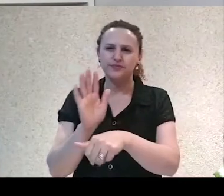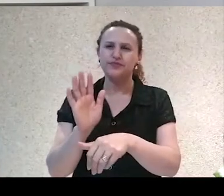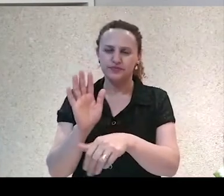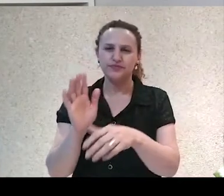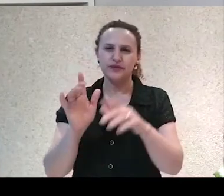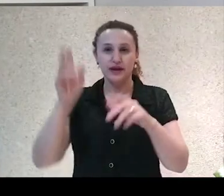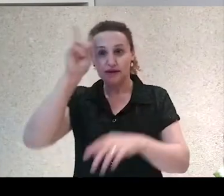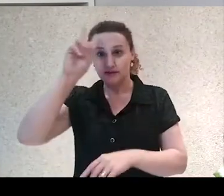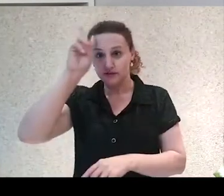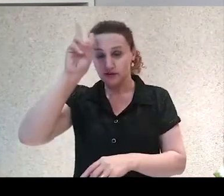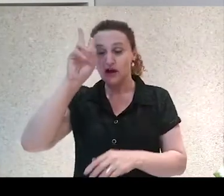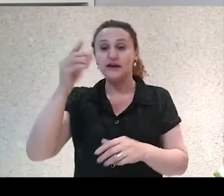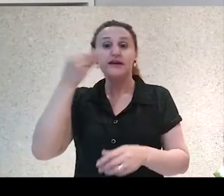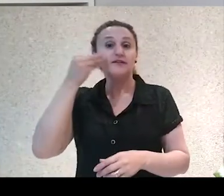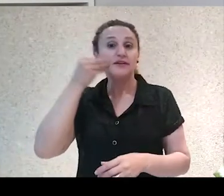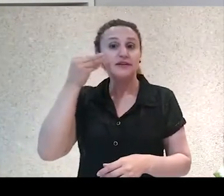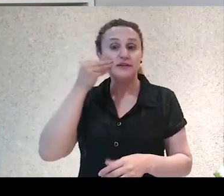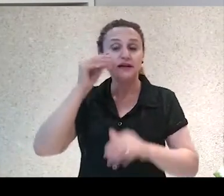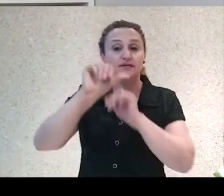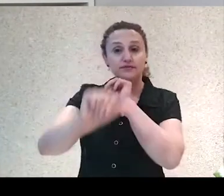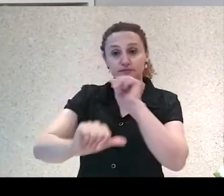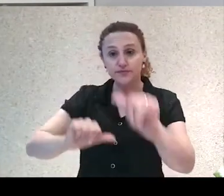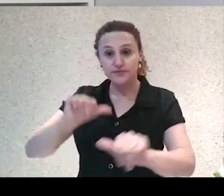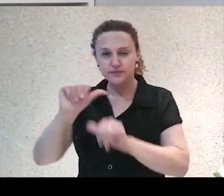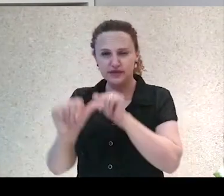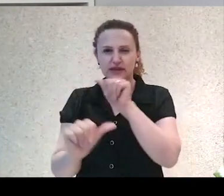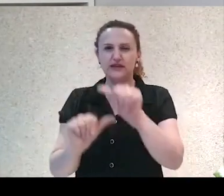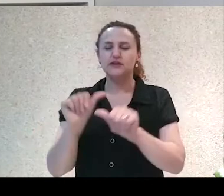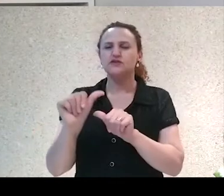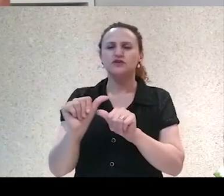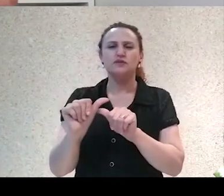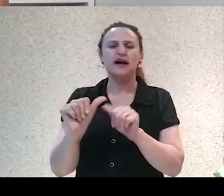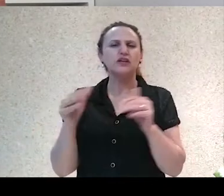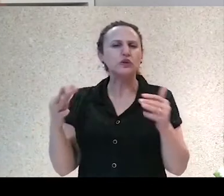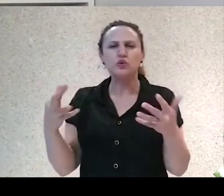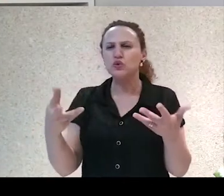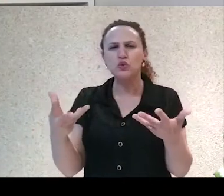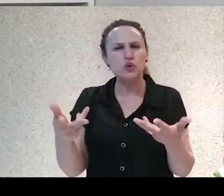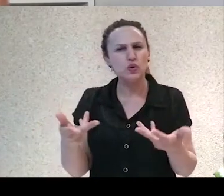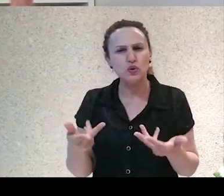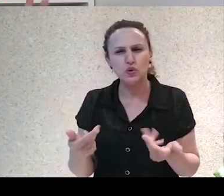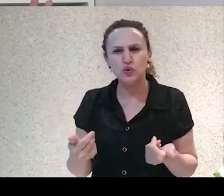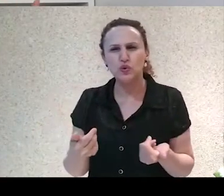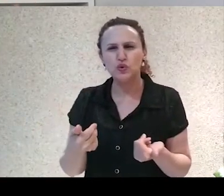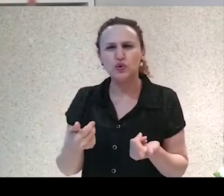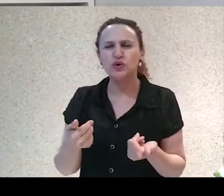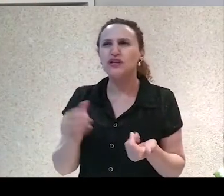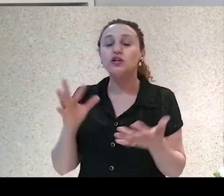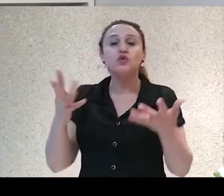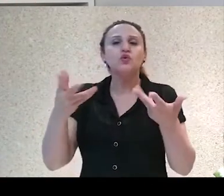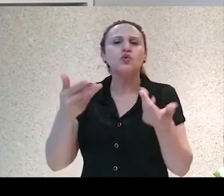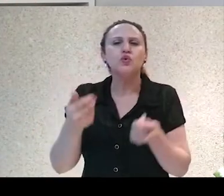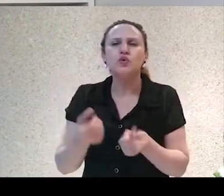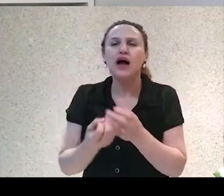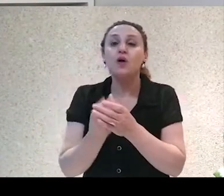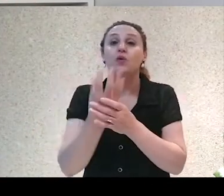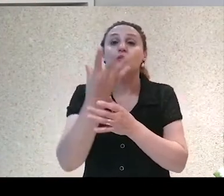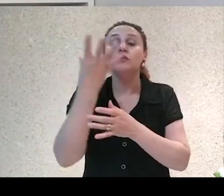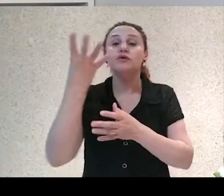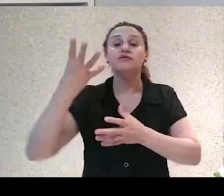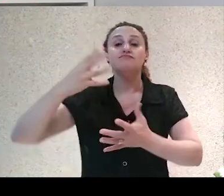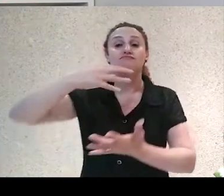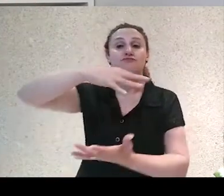vai tentar transformar tudo aquilo, desde o origem do universo até a atualidade,